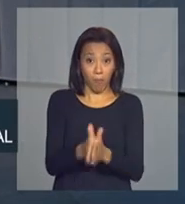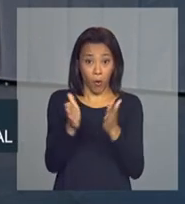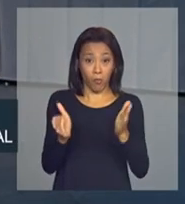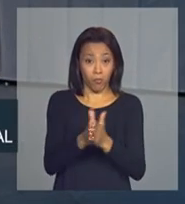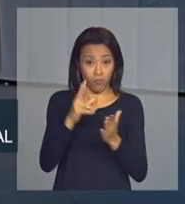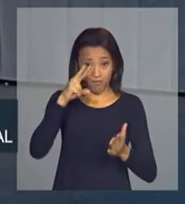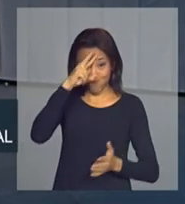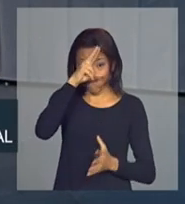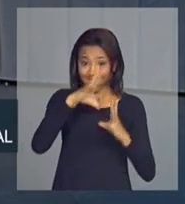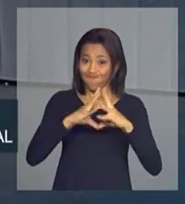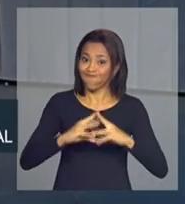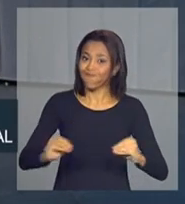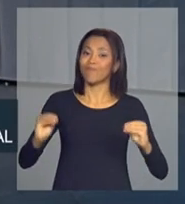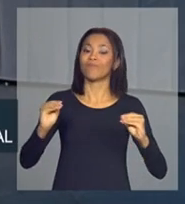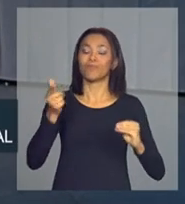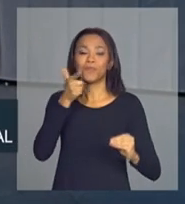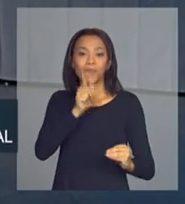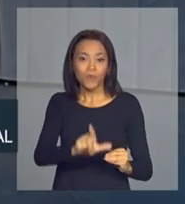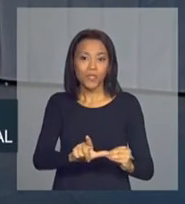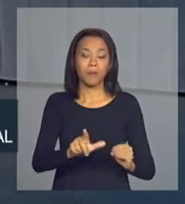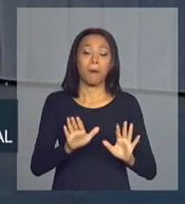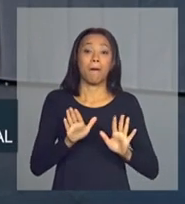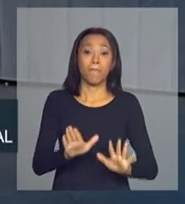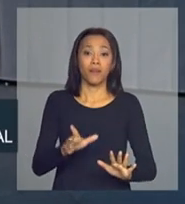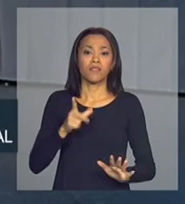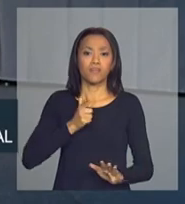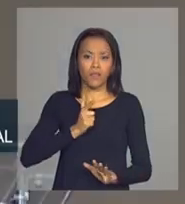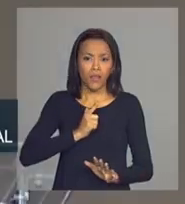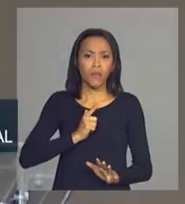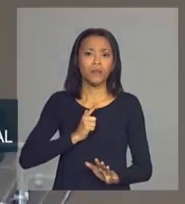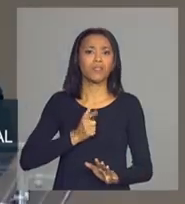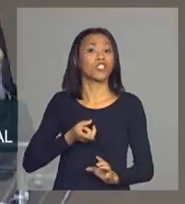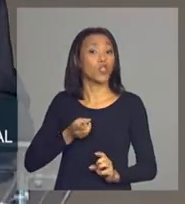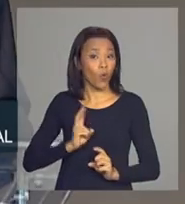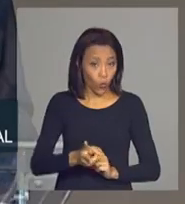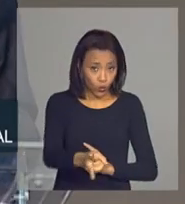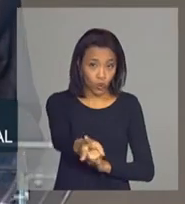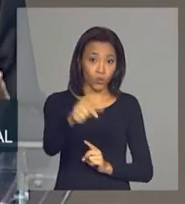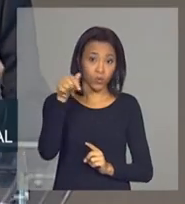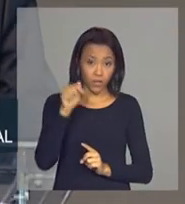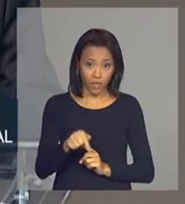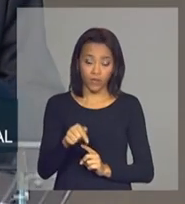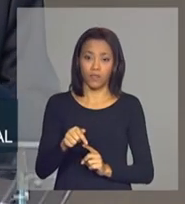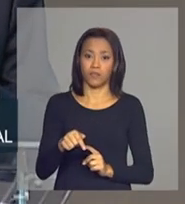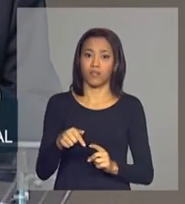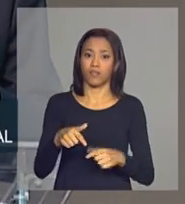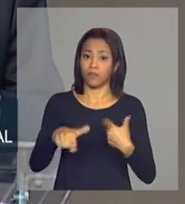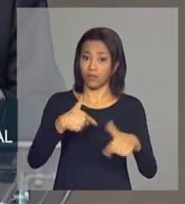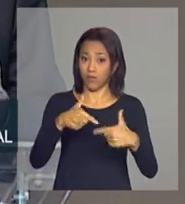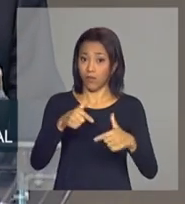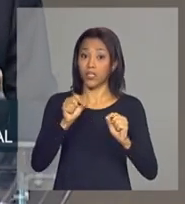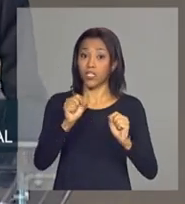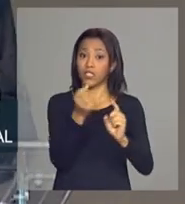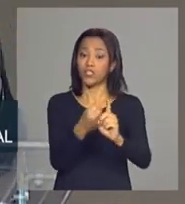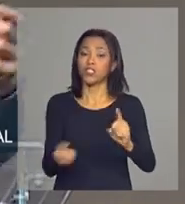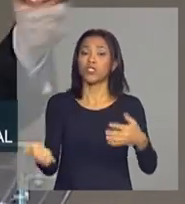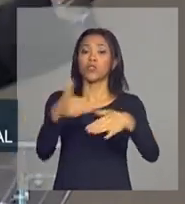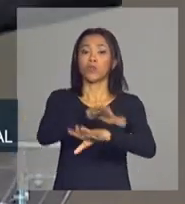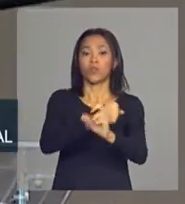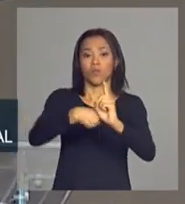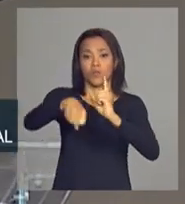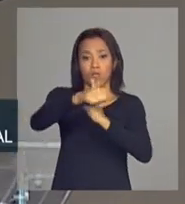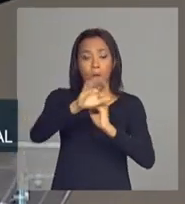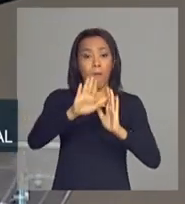Mas ainda temos um potencial de sustentar esse círculo virtuoso de inclusão social. Mas eu queria